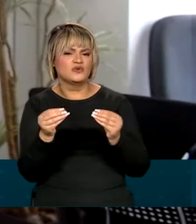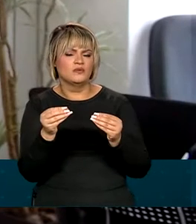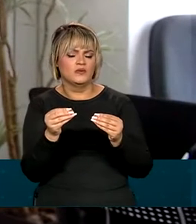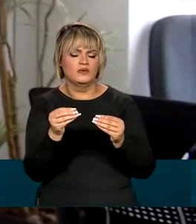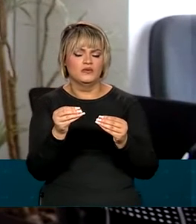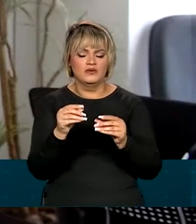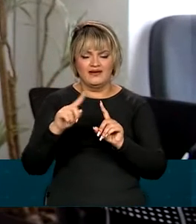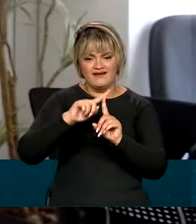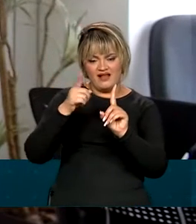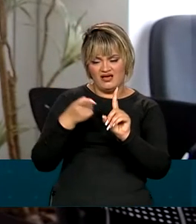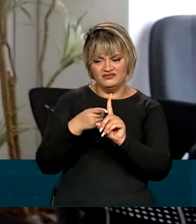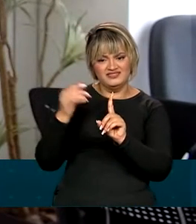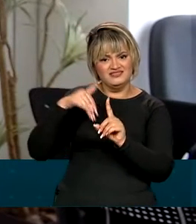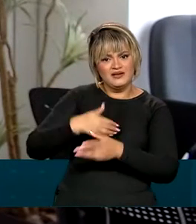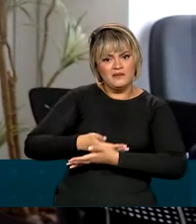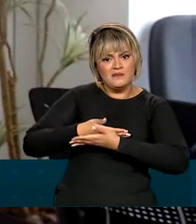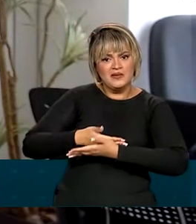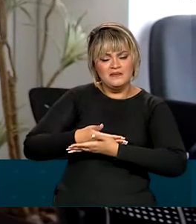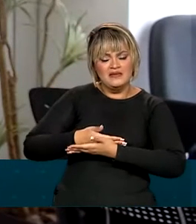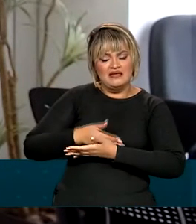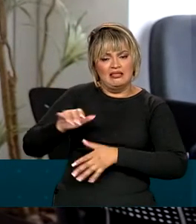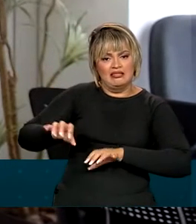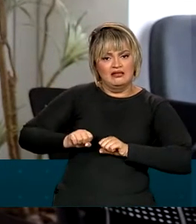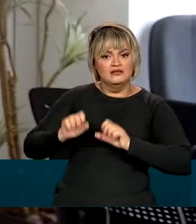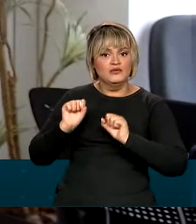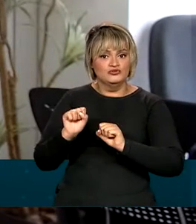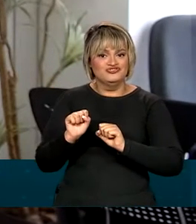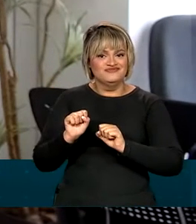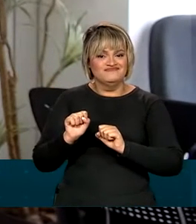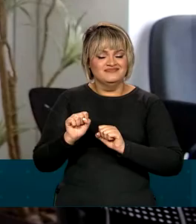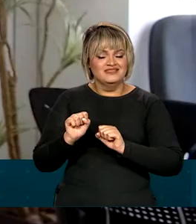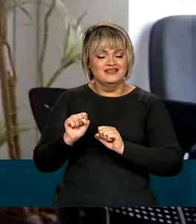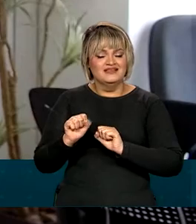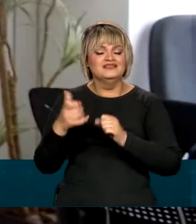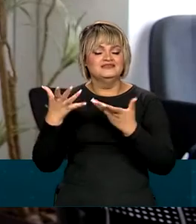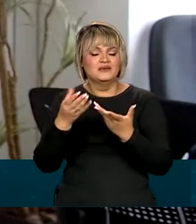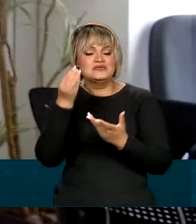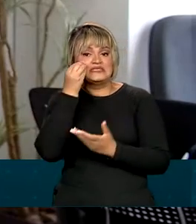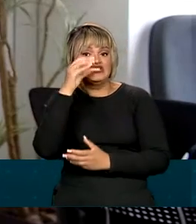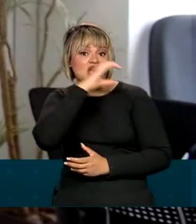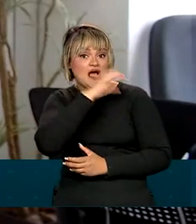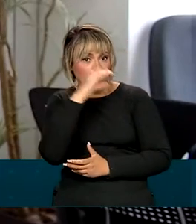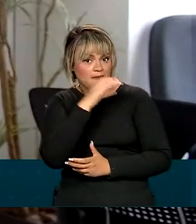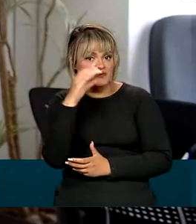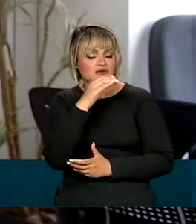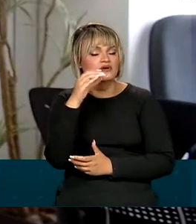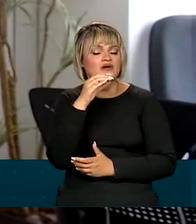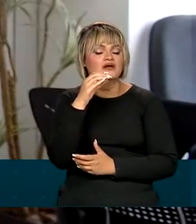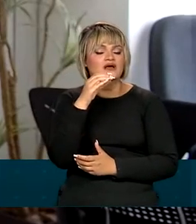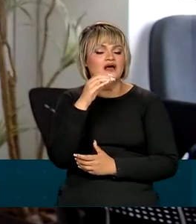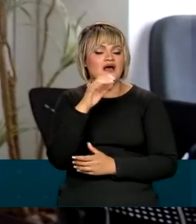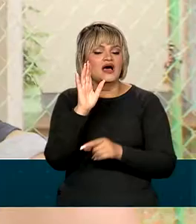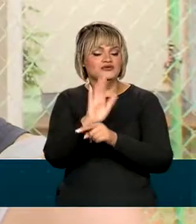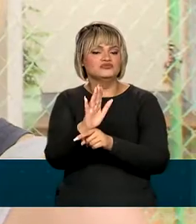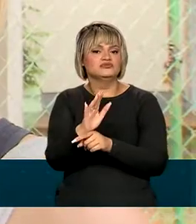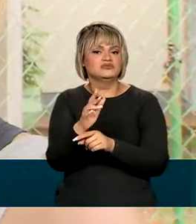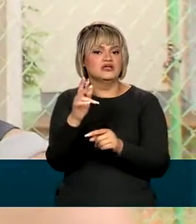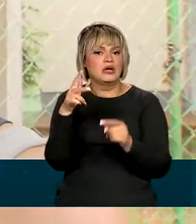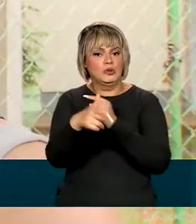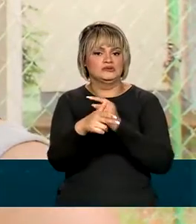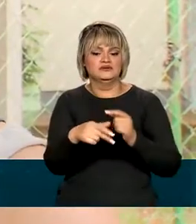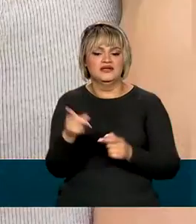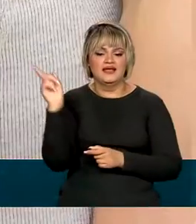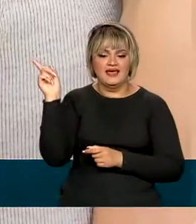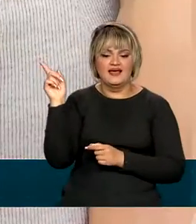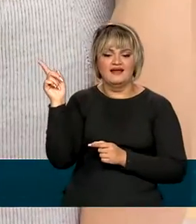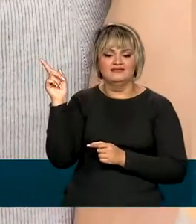grávida com uma dessas infecções que passam para as suas crianças. Então, o teste rápido, ele corta esse problema. Daniele,